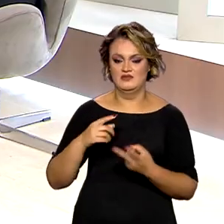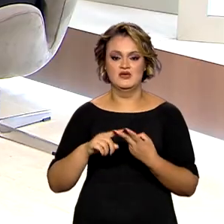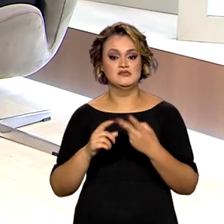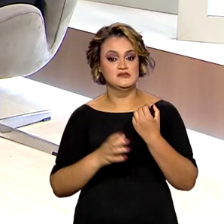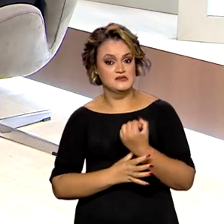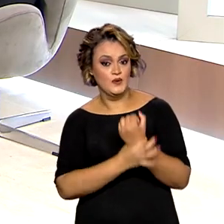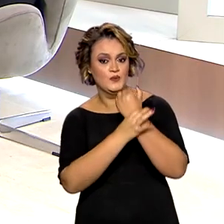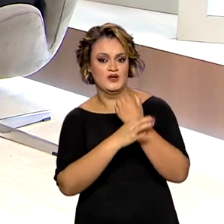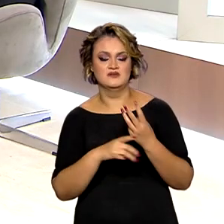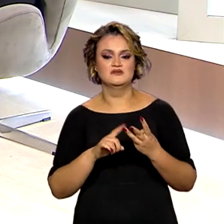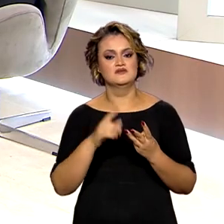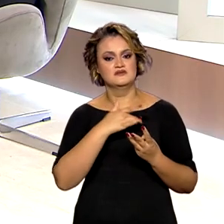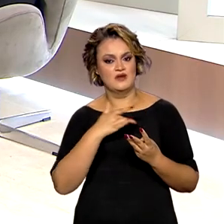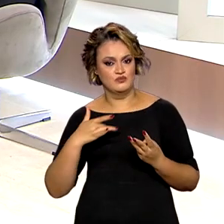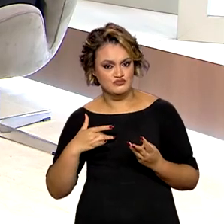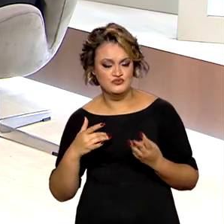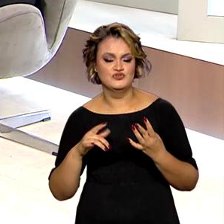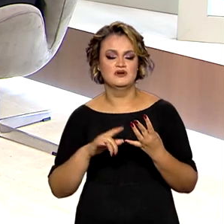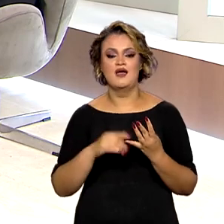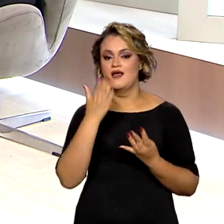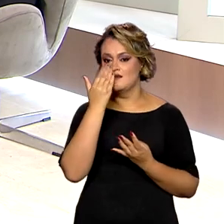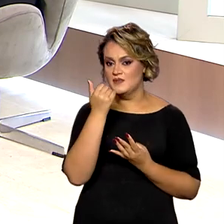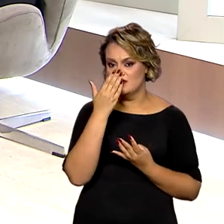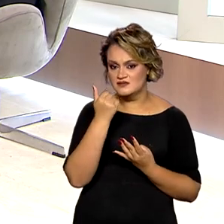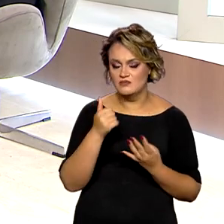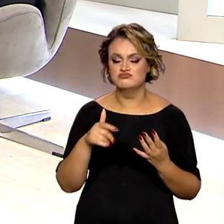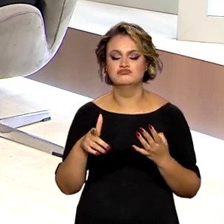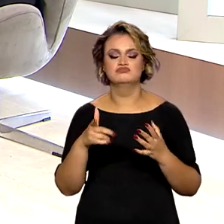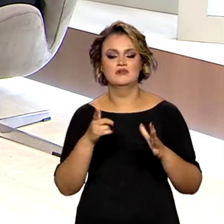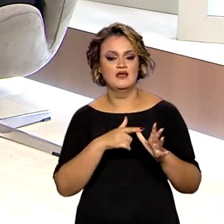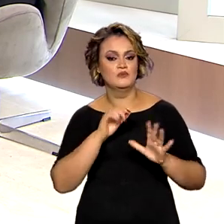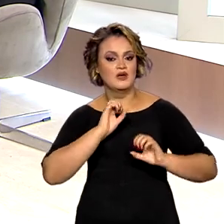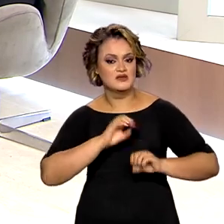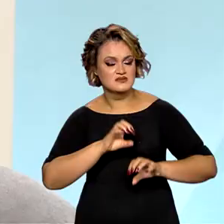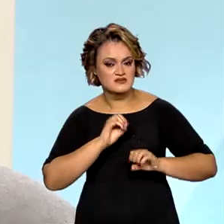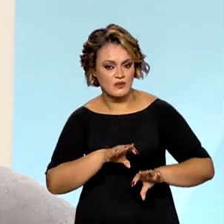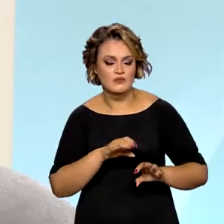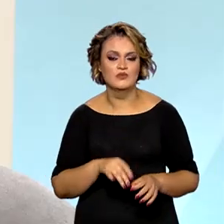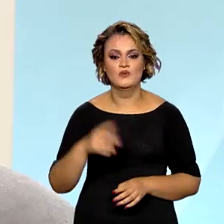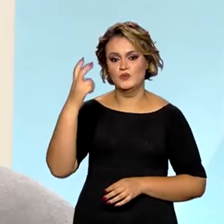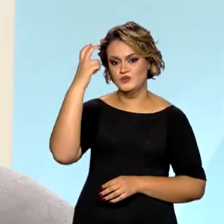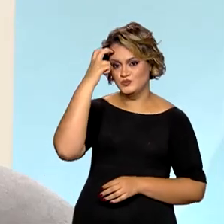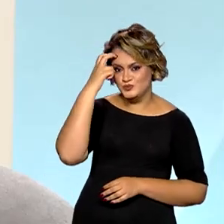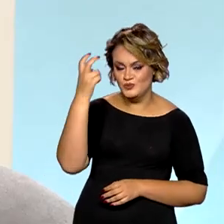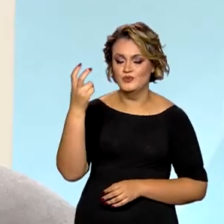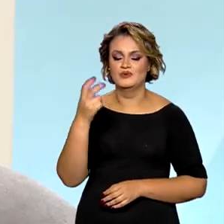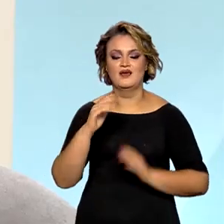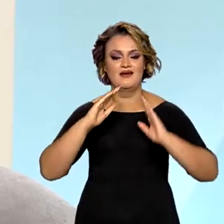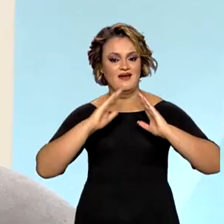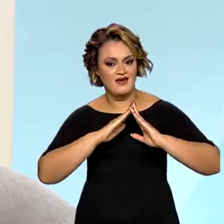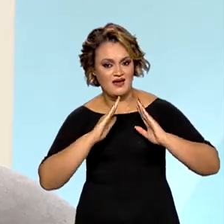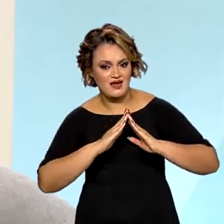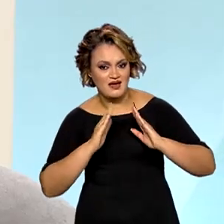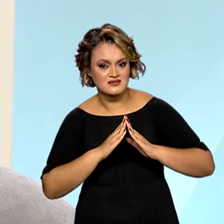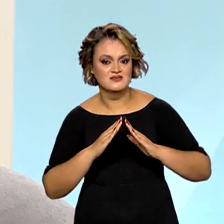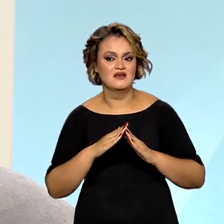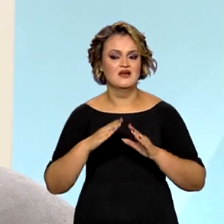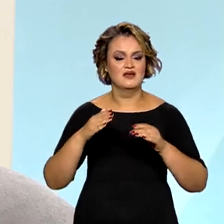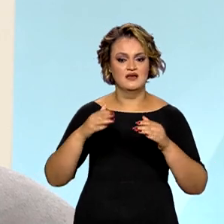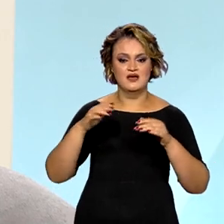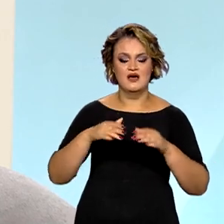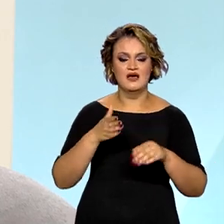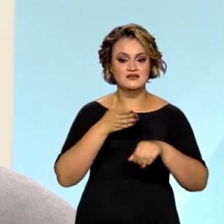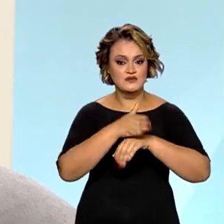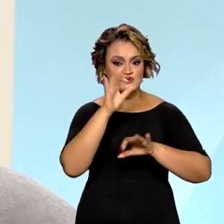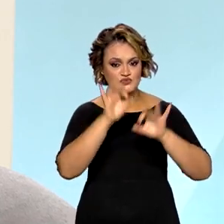segurança, saúde, alimentação, educação, cultura, moradia, acesso à